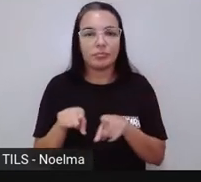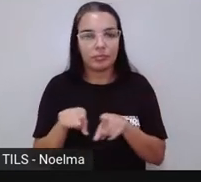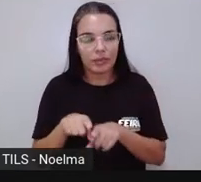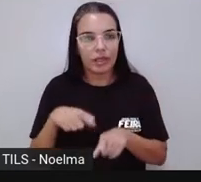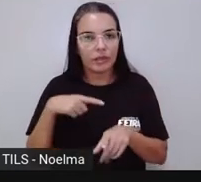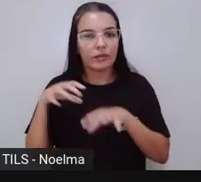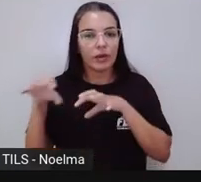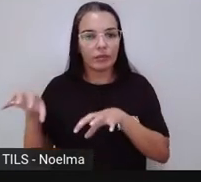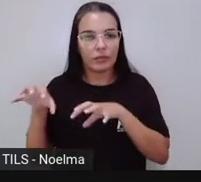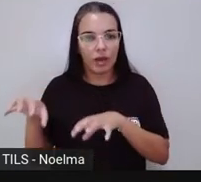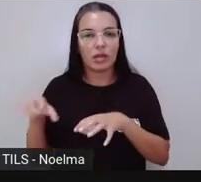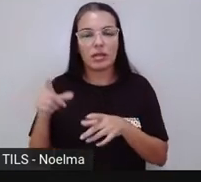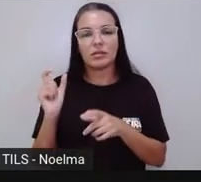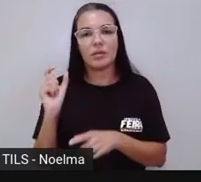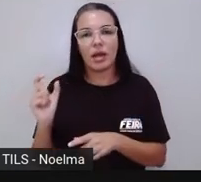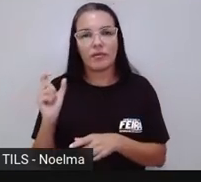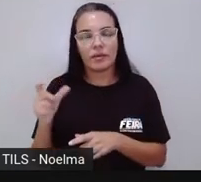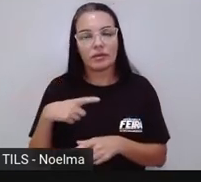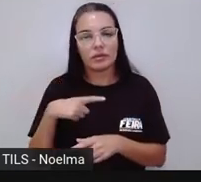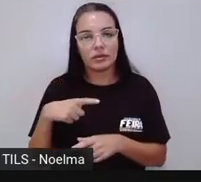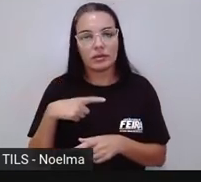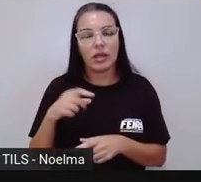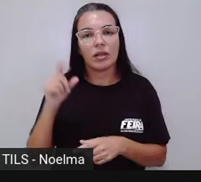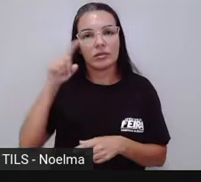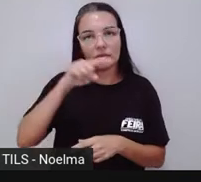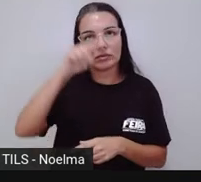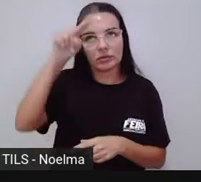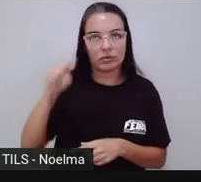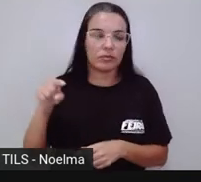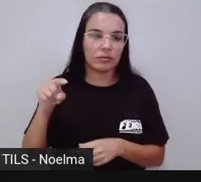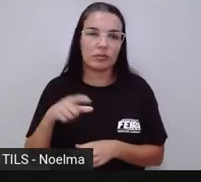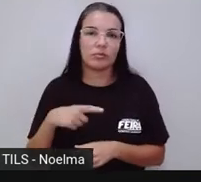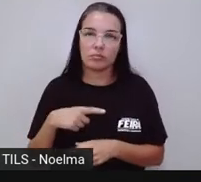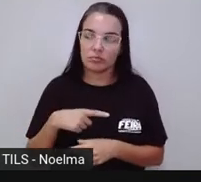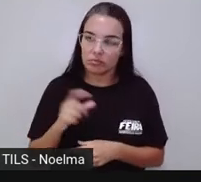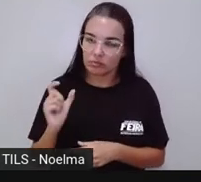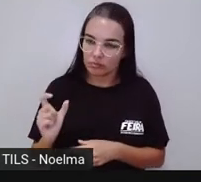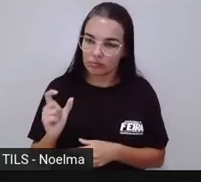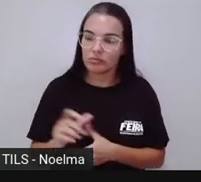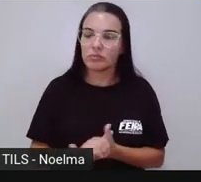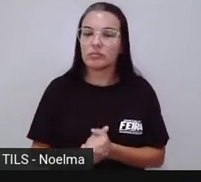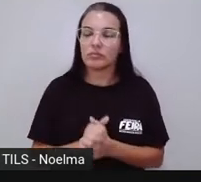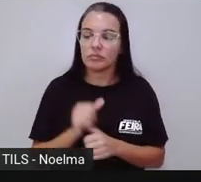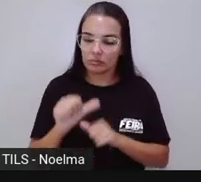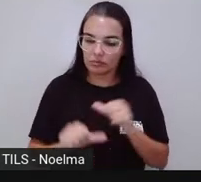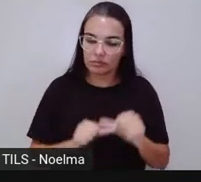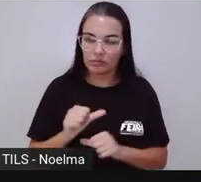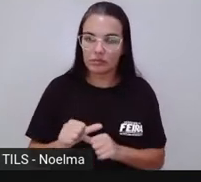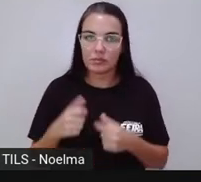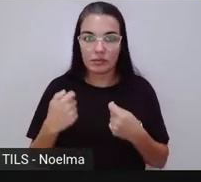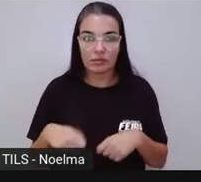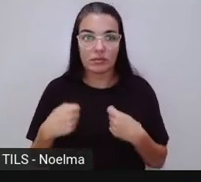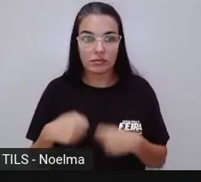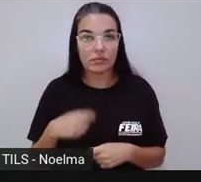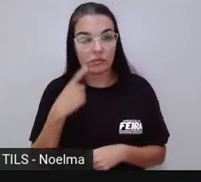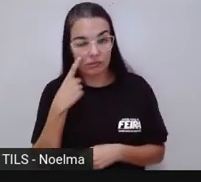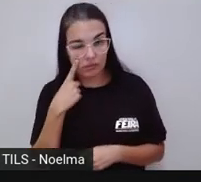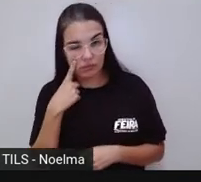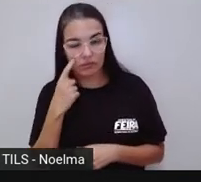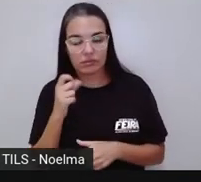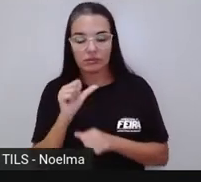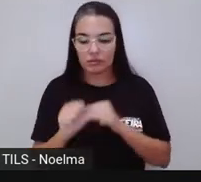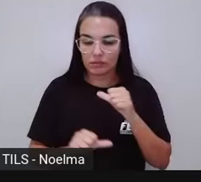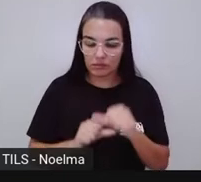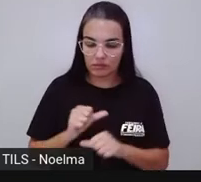também influenciaram as palavras que recebem acento circunflexo. Então, diante das mudanças